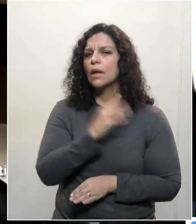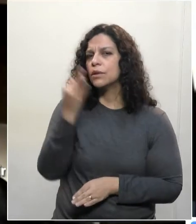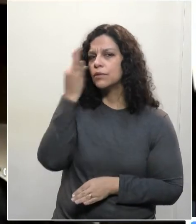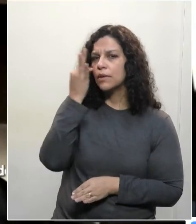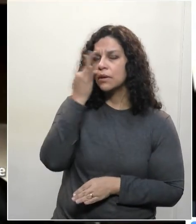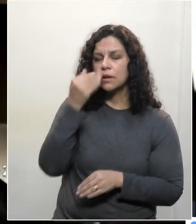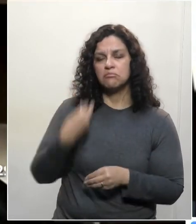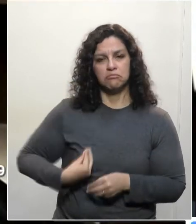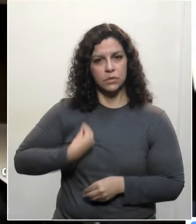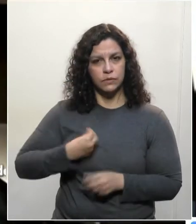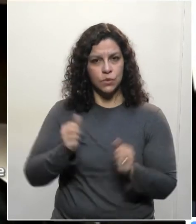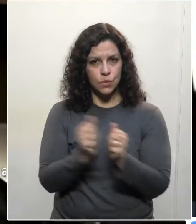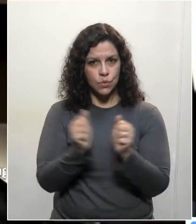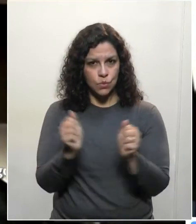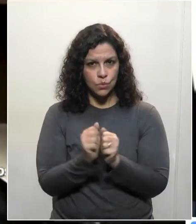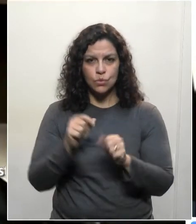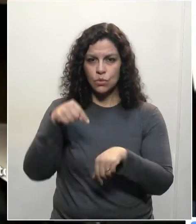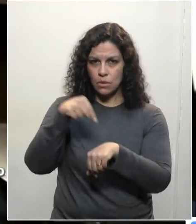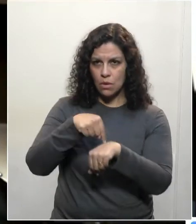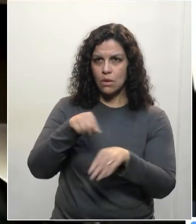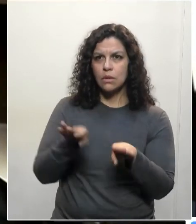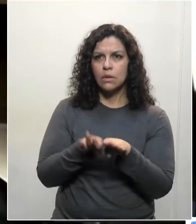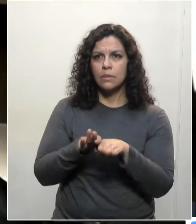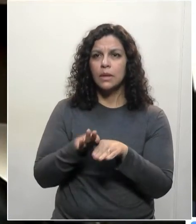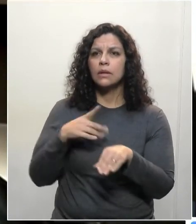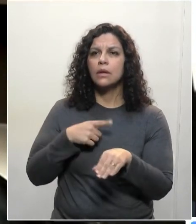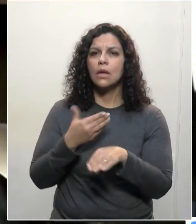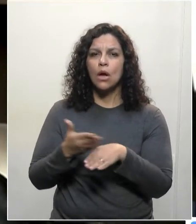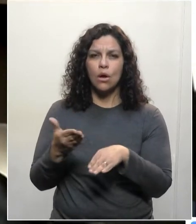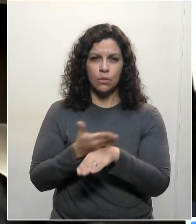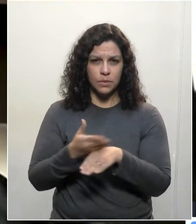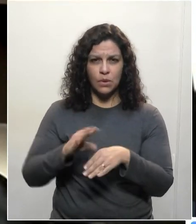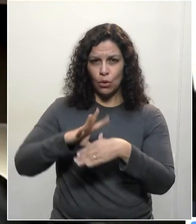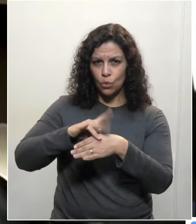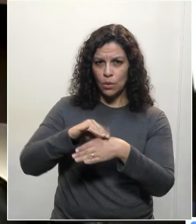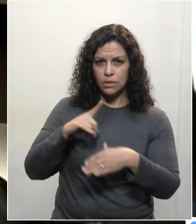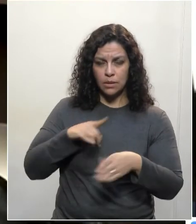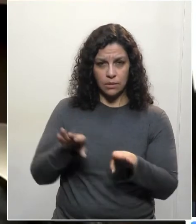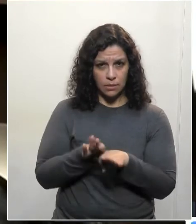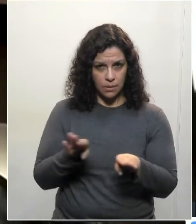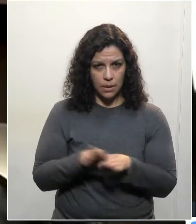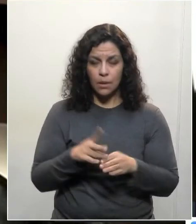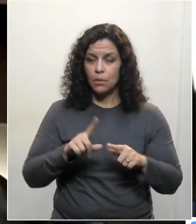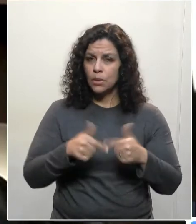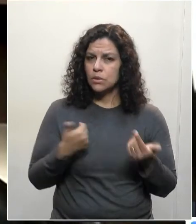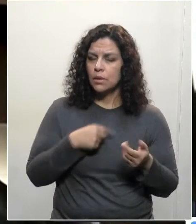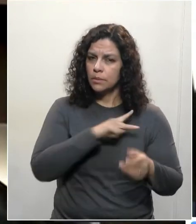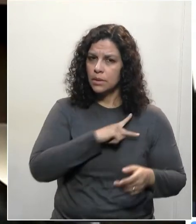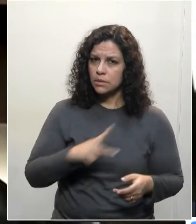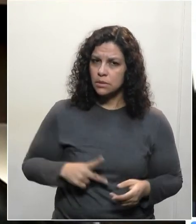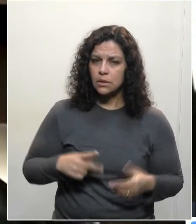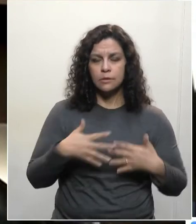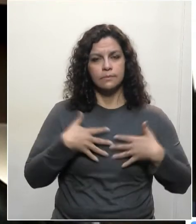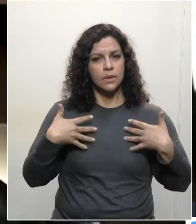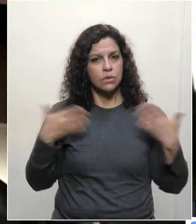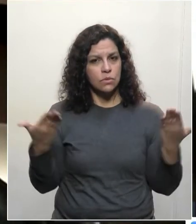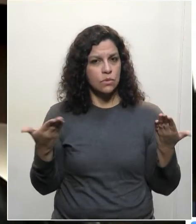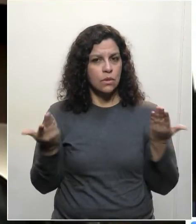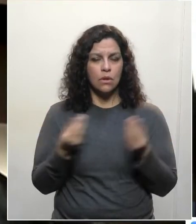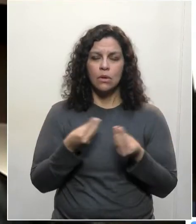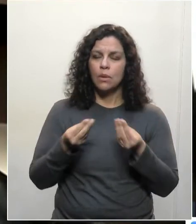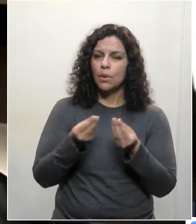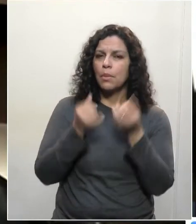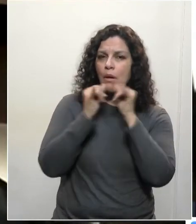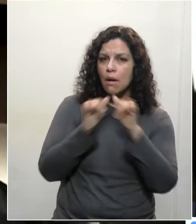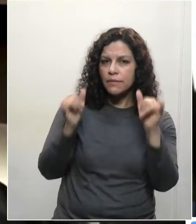nos fazia presente, que está com um problema de doença, segundo o que foi informado. Mas era isso, senhor presidente, satisfeito hoje com